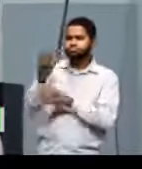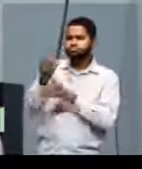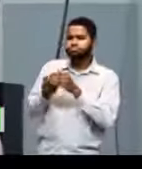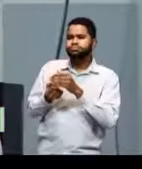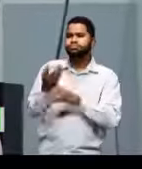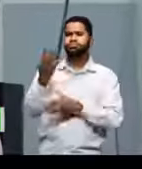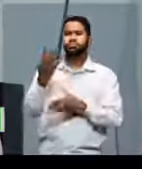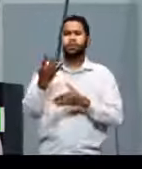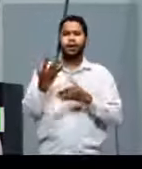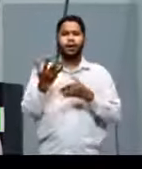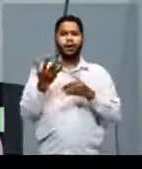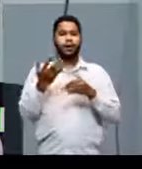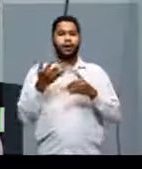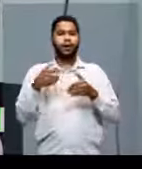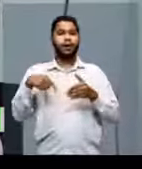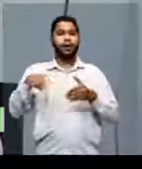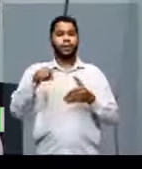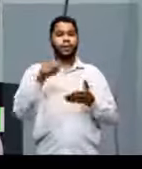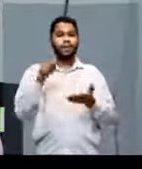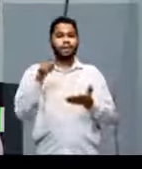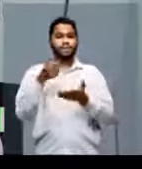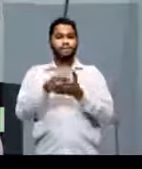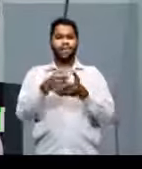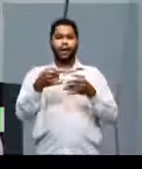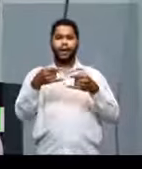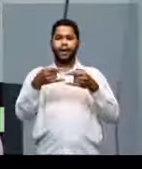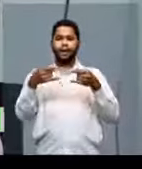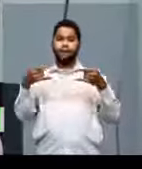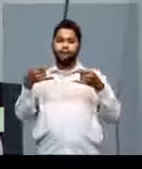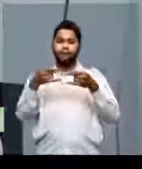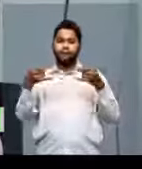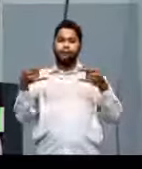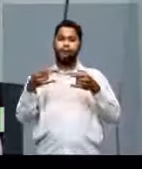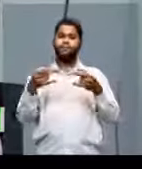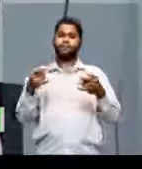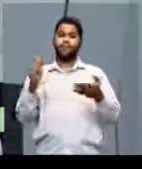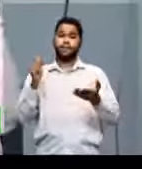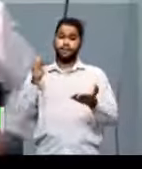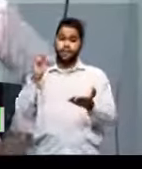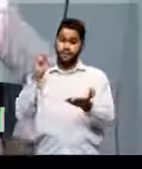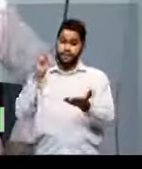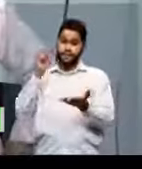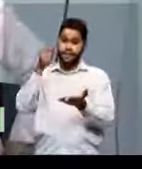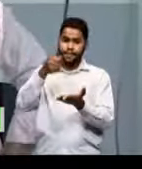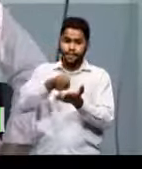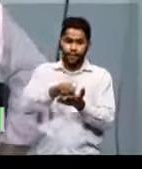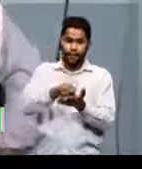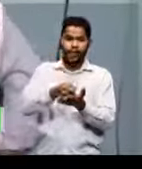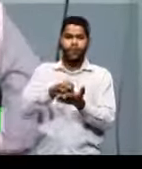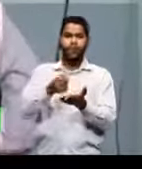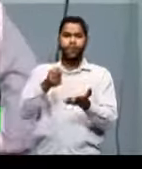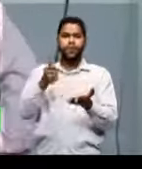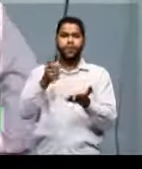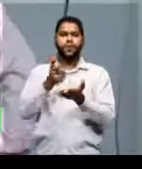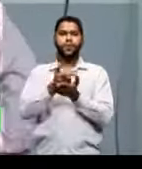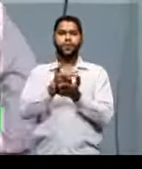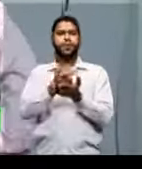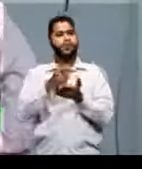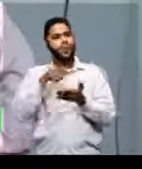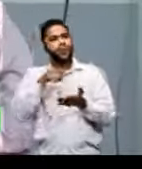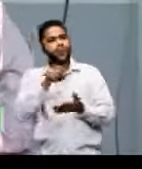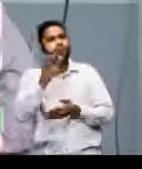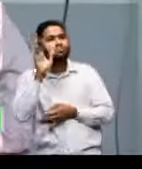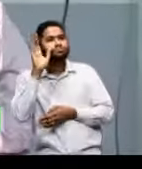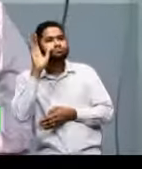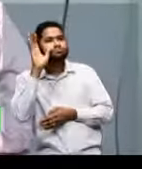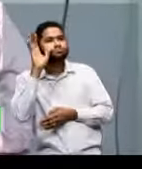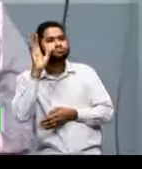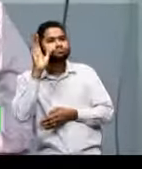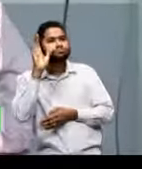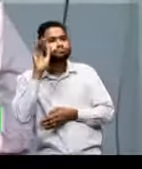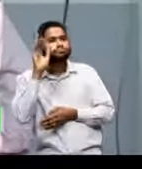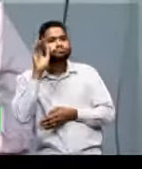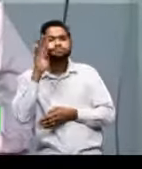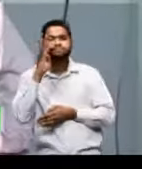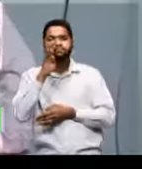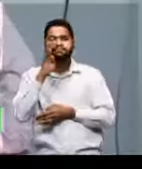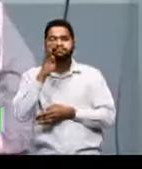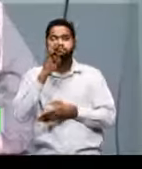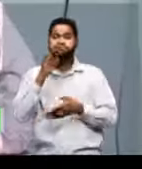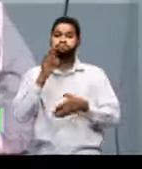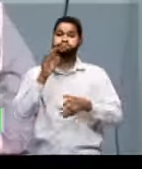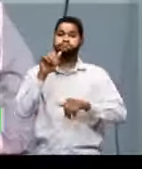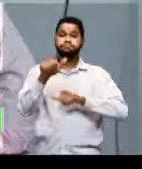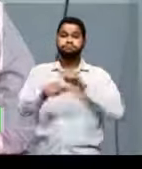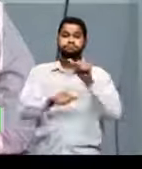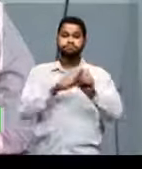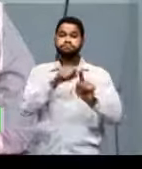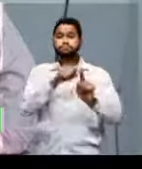nós devemos pagar por um ingresso. Nós devemos remunerar essa pessoa de alguma forma. Transformando-se